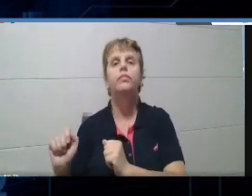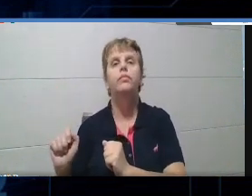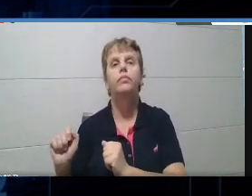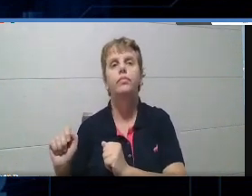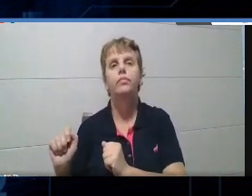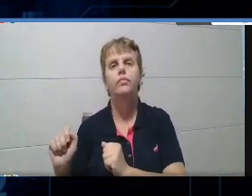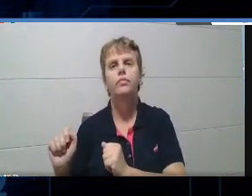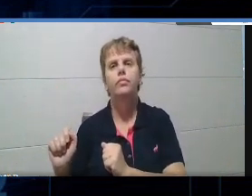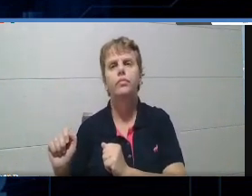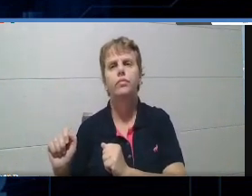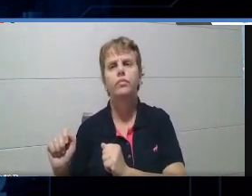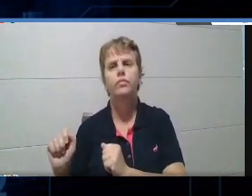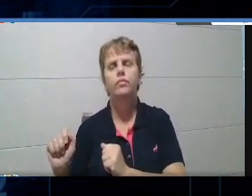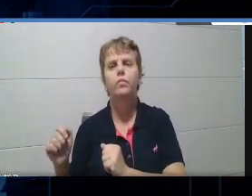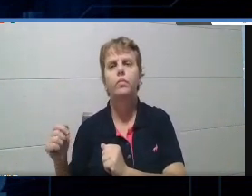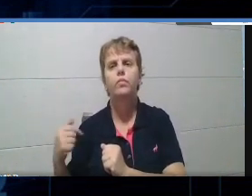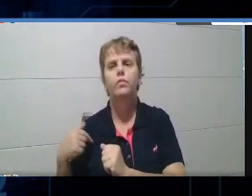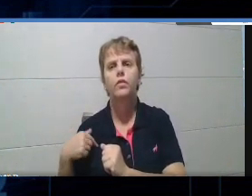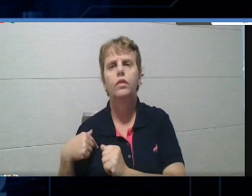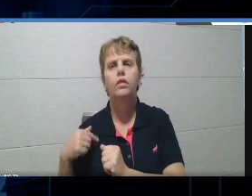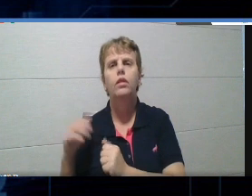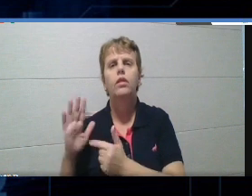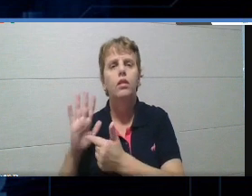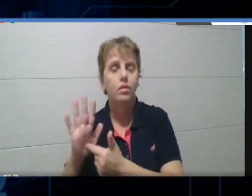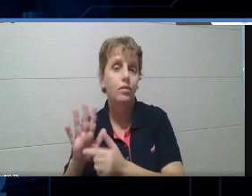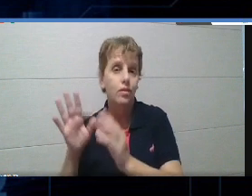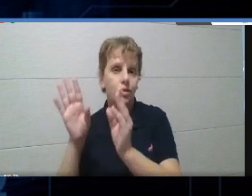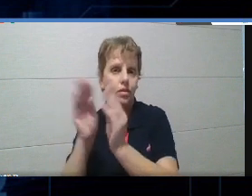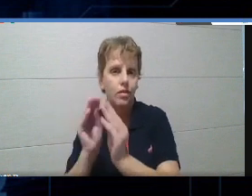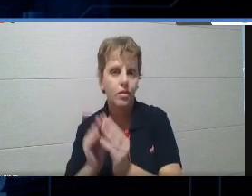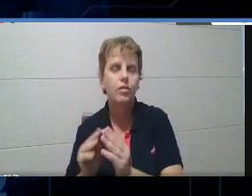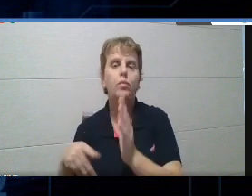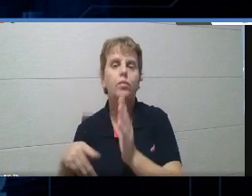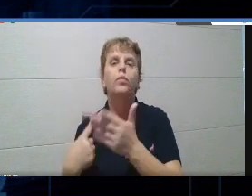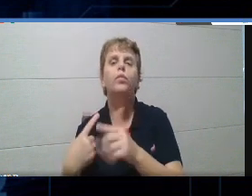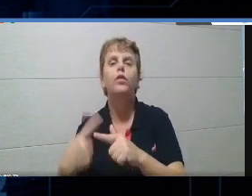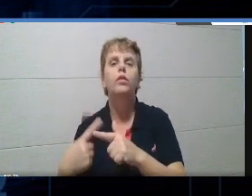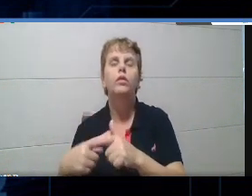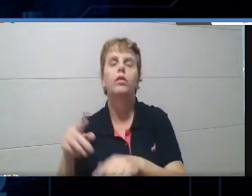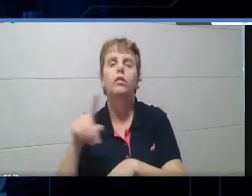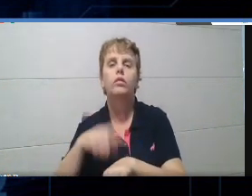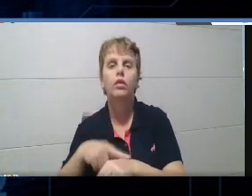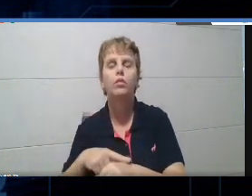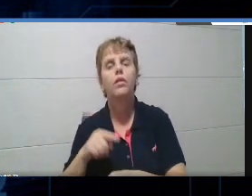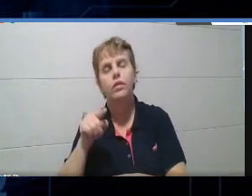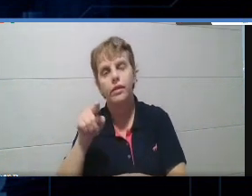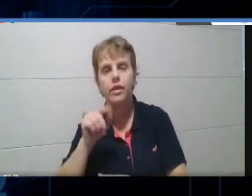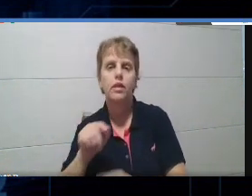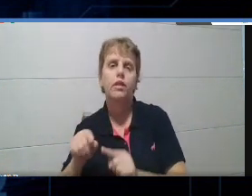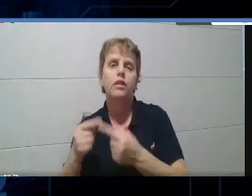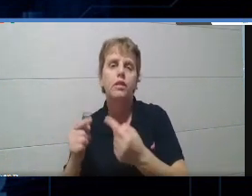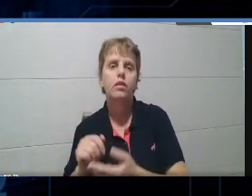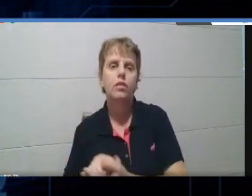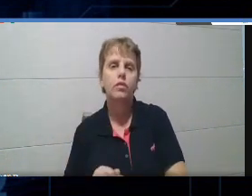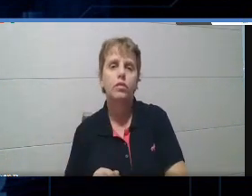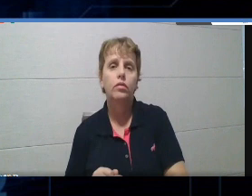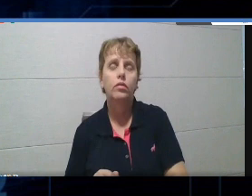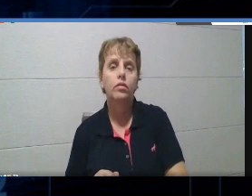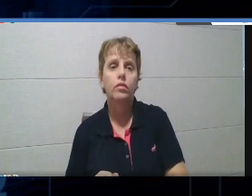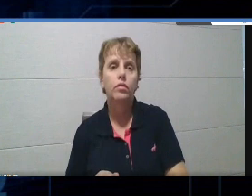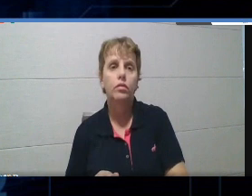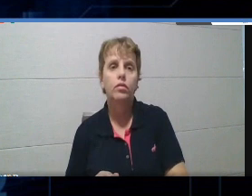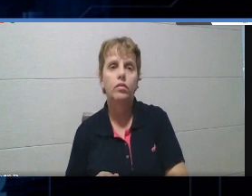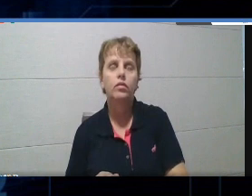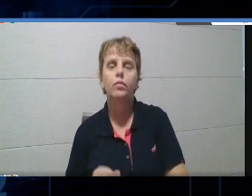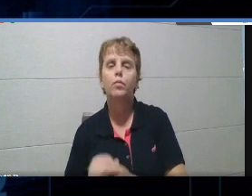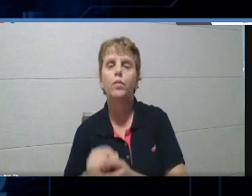Pessoal, eu estou tentando, sim, ser bastante sucinto pelo tempo, tá? Mas não deixem de postar as